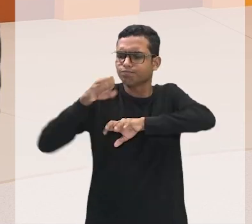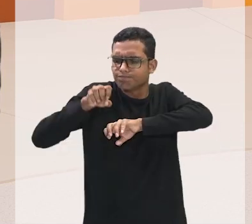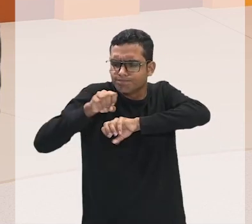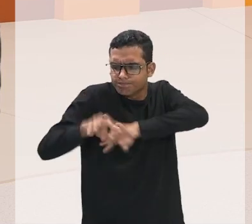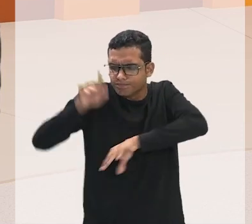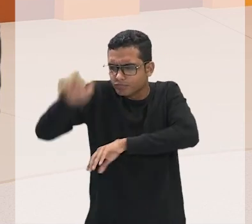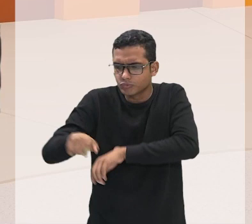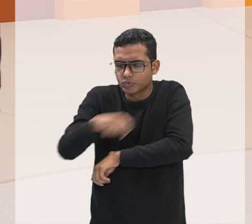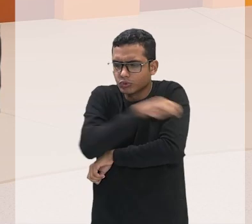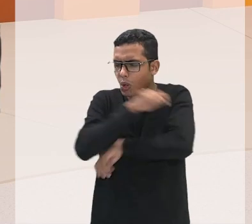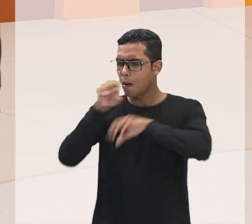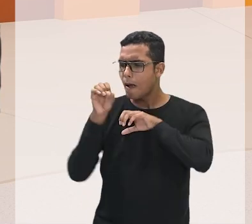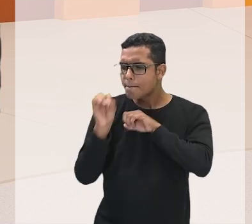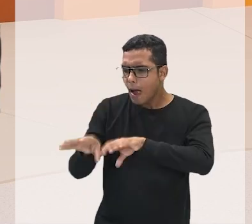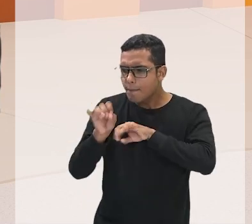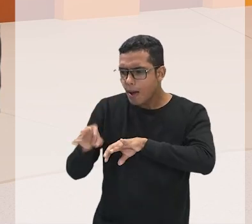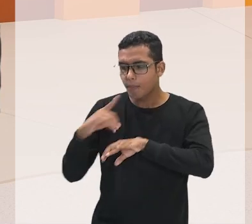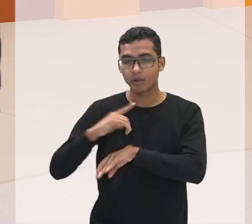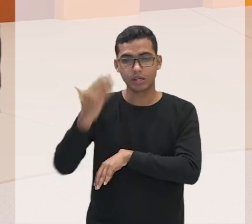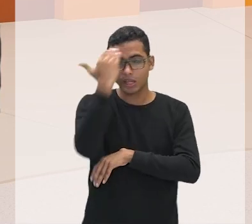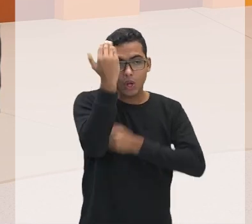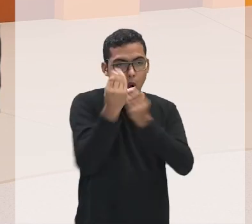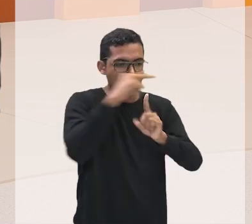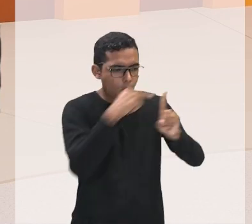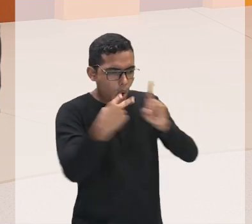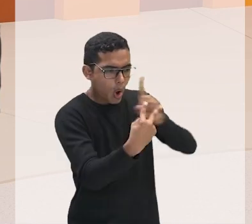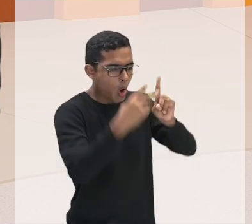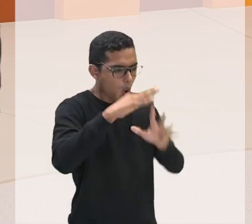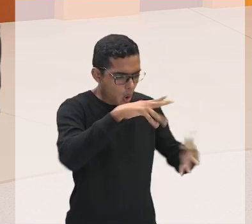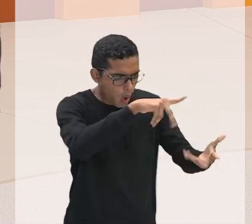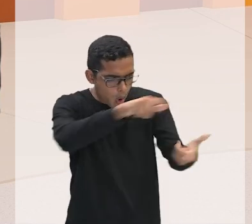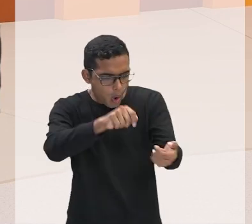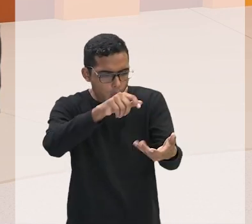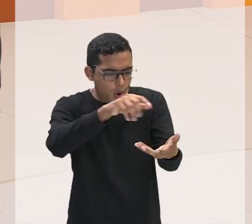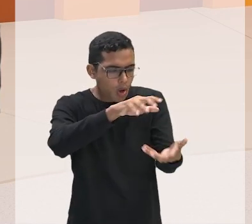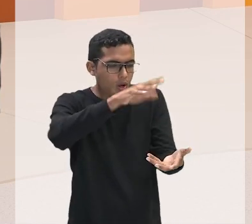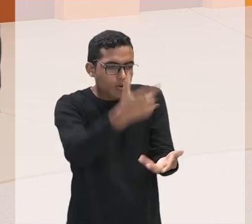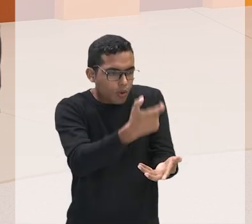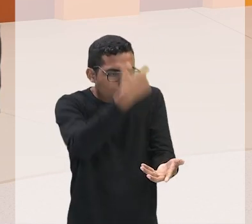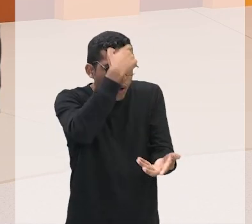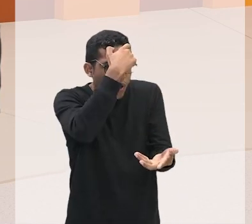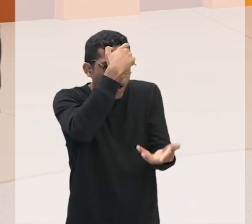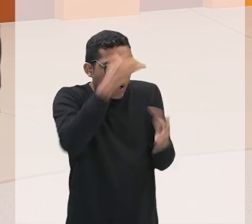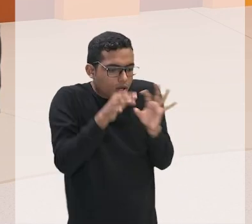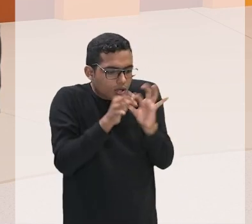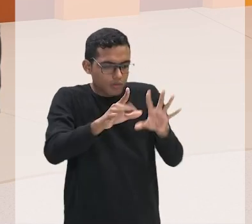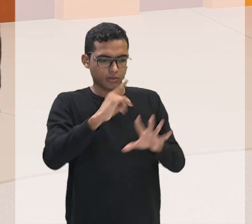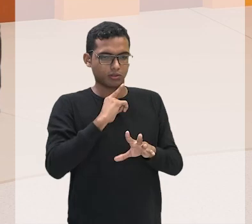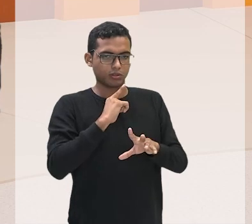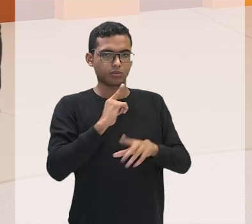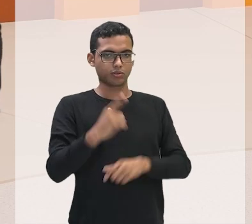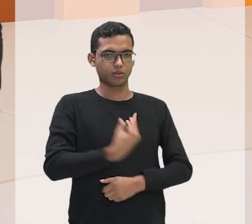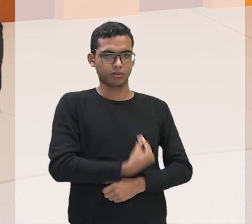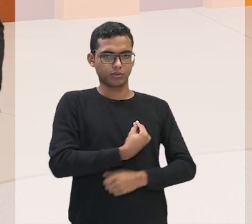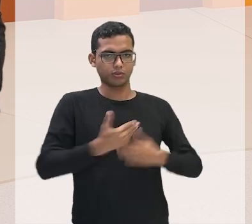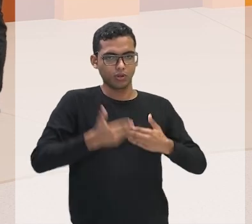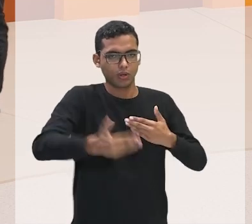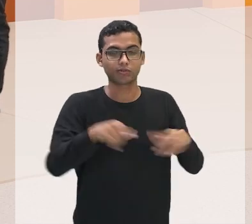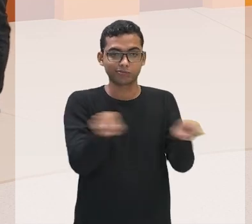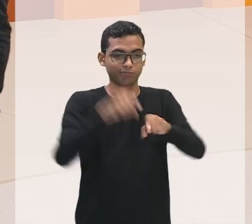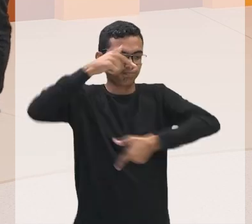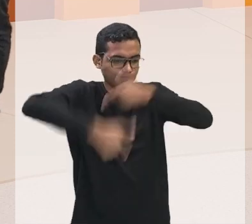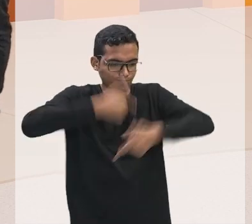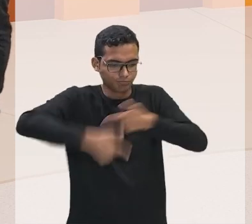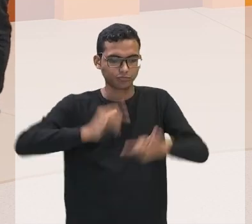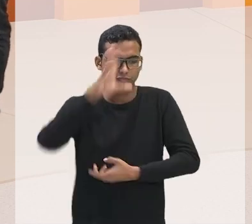a ler o mundo para que ele tome consciência da liberdade que ele tem de existir e de trabalhar